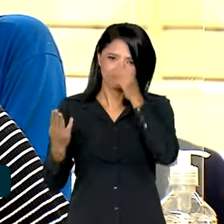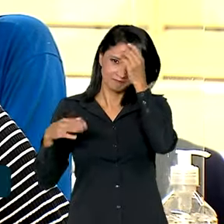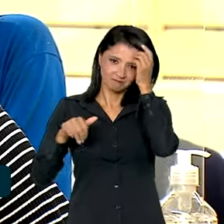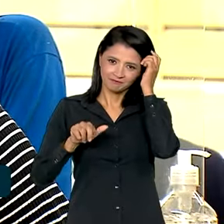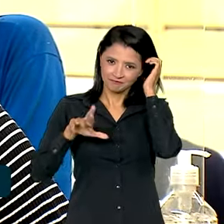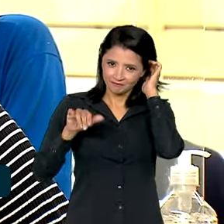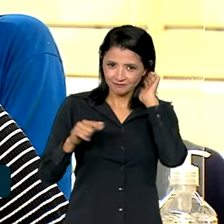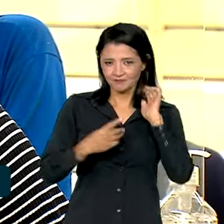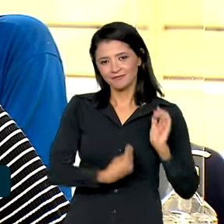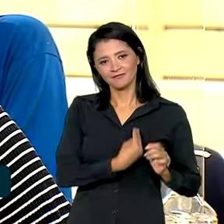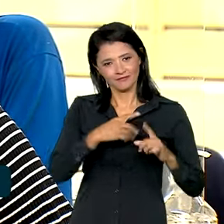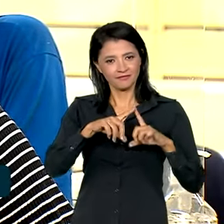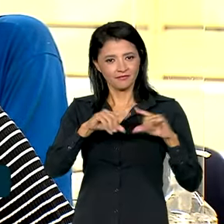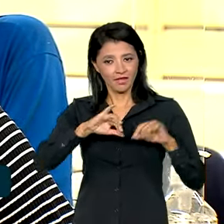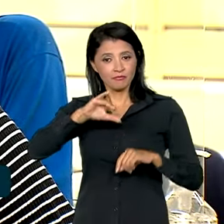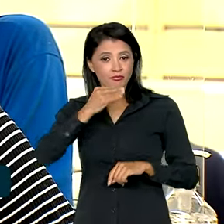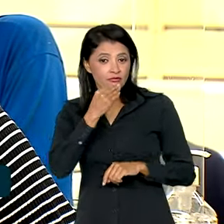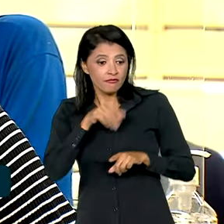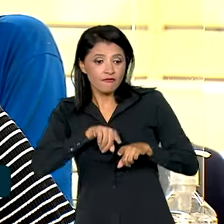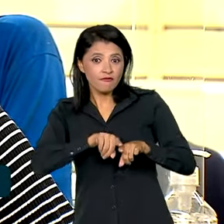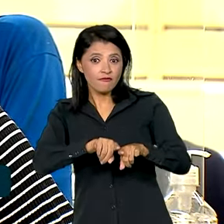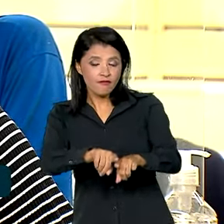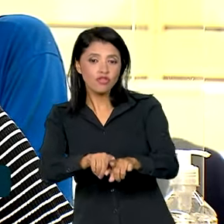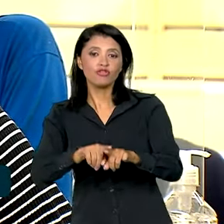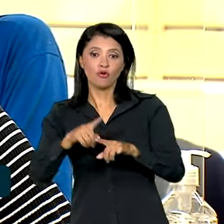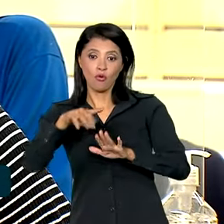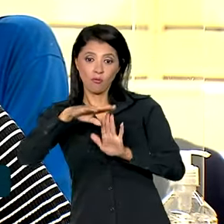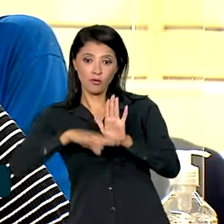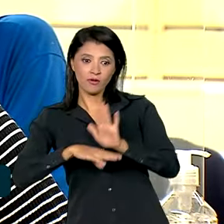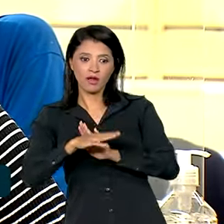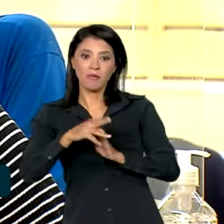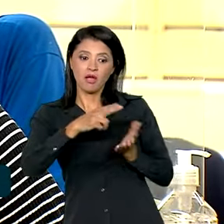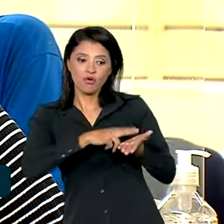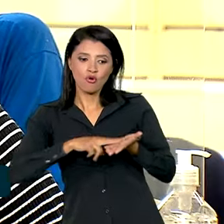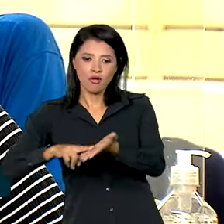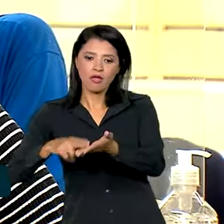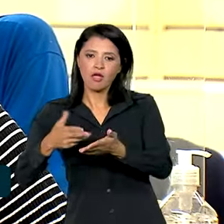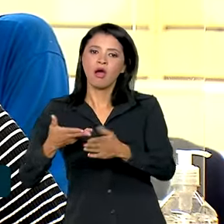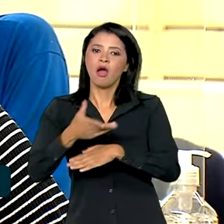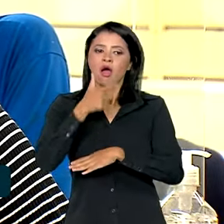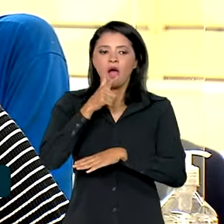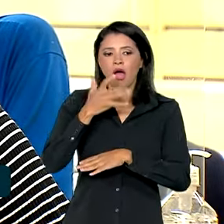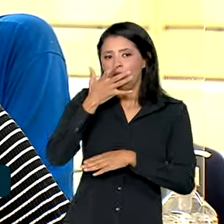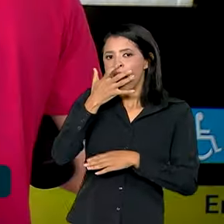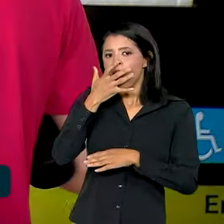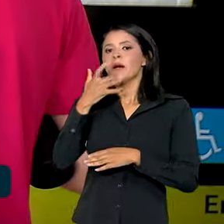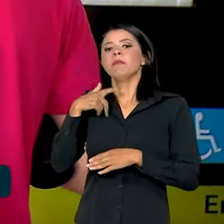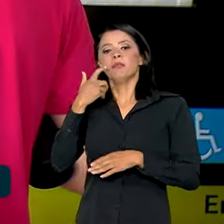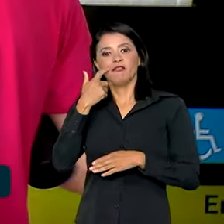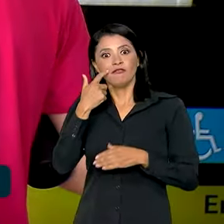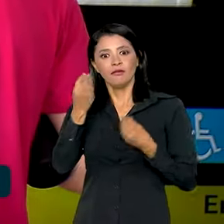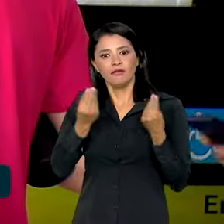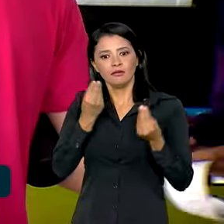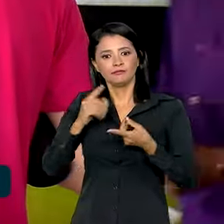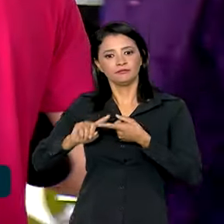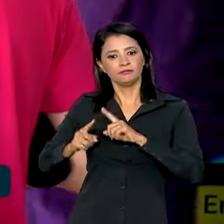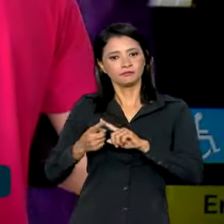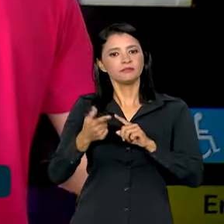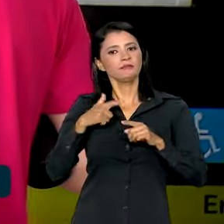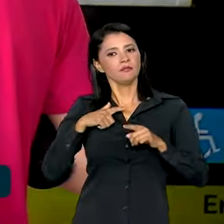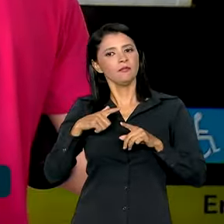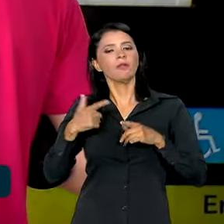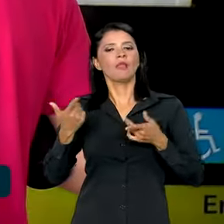mora em Brasília, aproveitou a parceria do programa Desenrola com os Correios para colocar as contas em dia. O mutirão, com